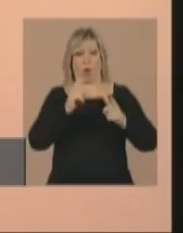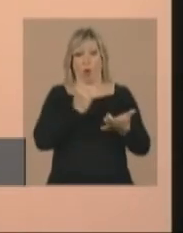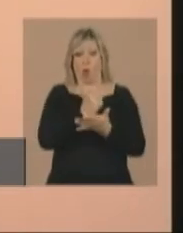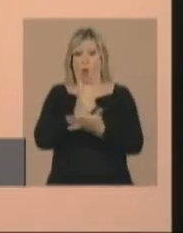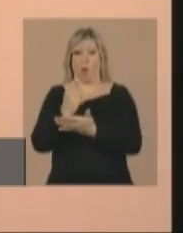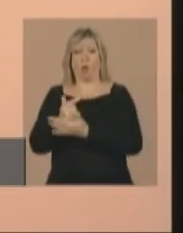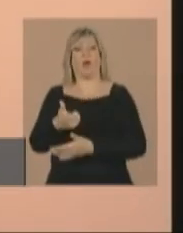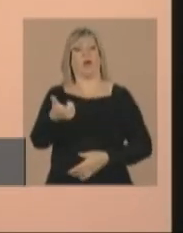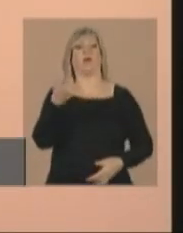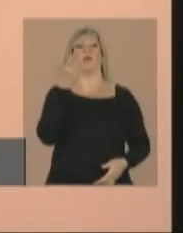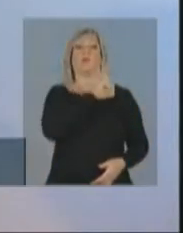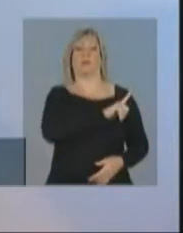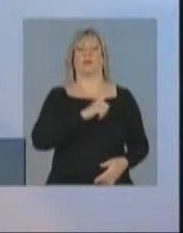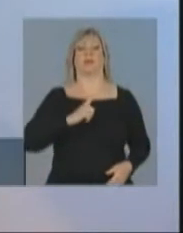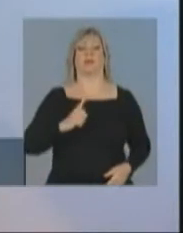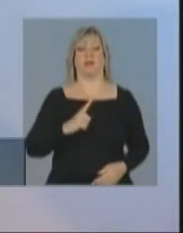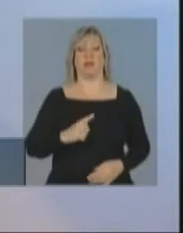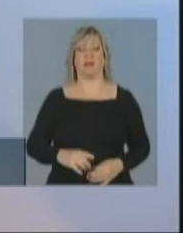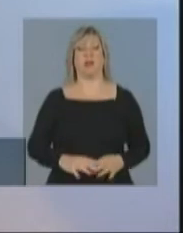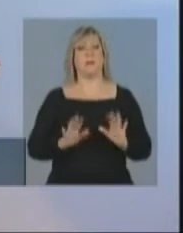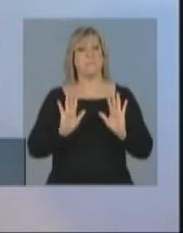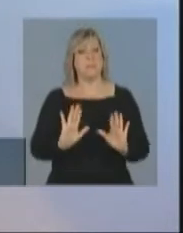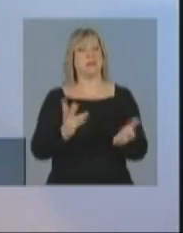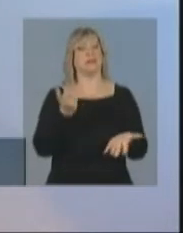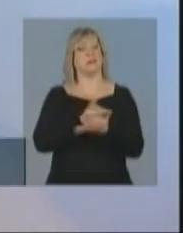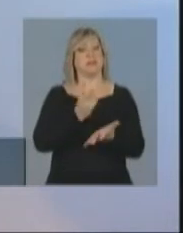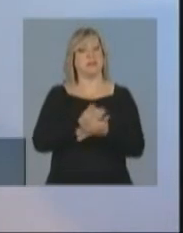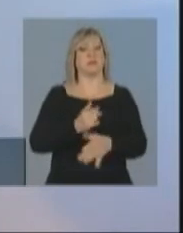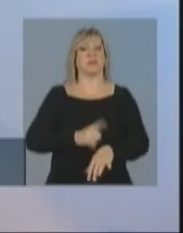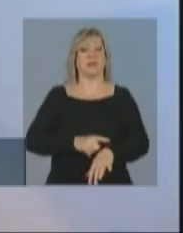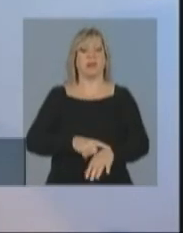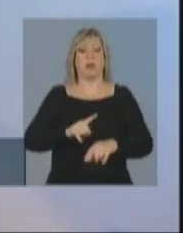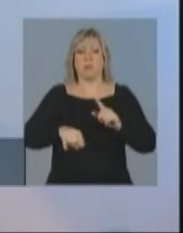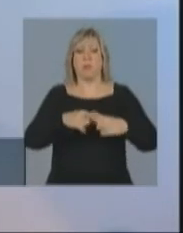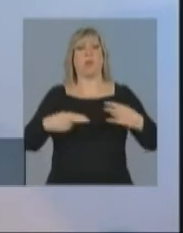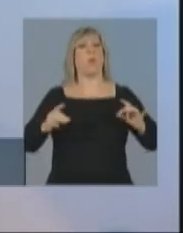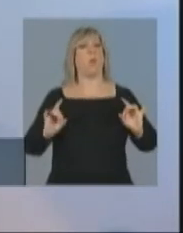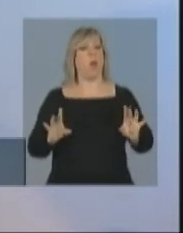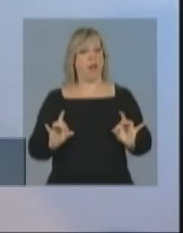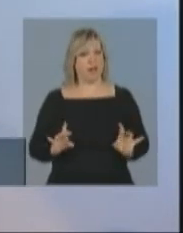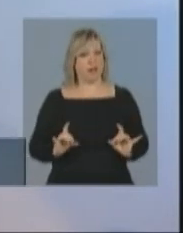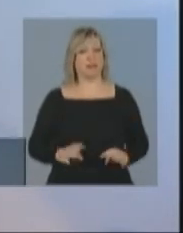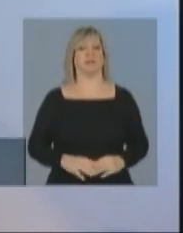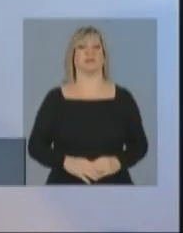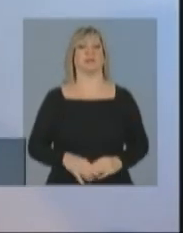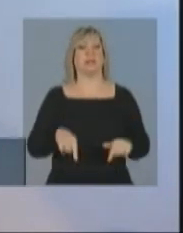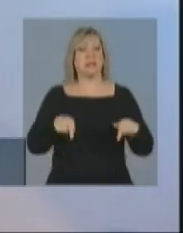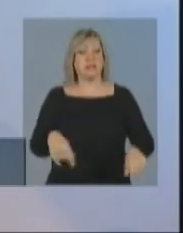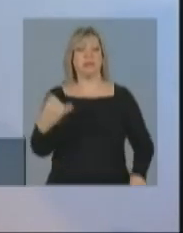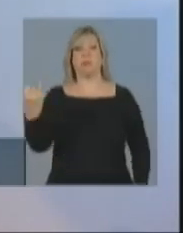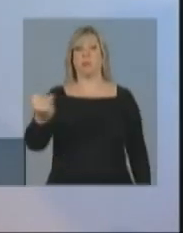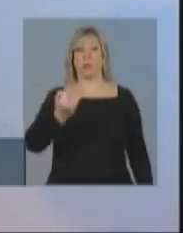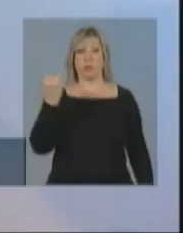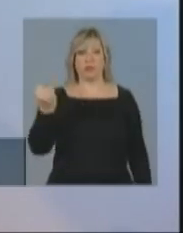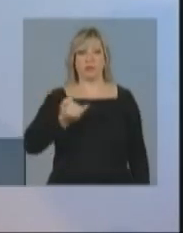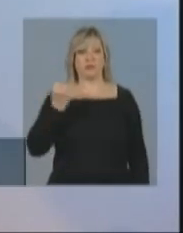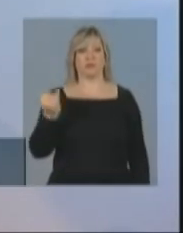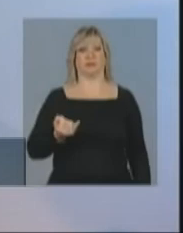permite que ele tenha. Mas, ao mesmo tempo, produtos de qualidade. Isso é importante,